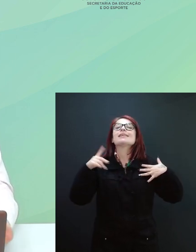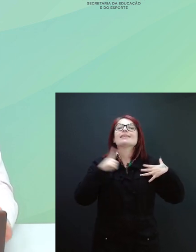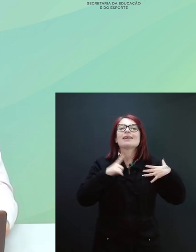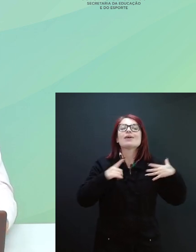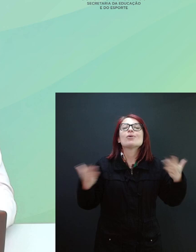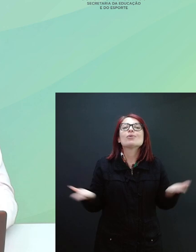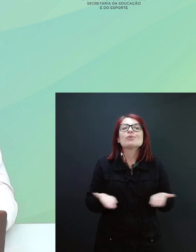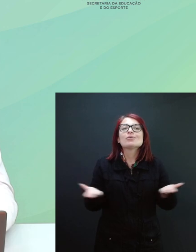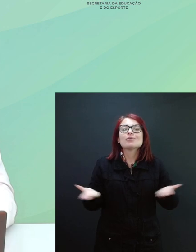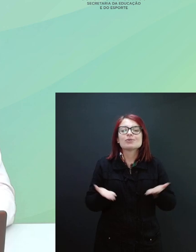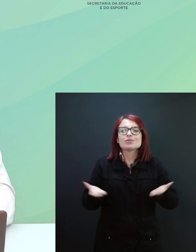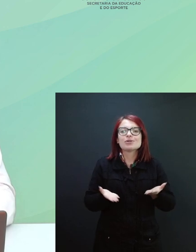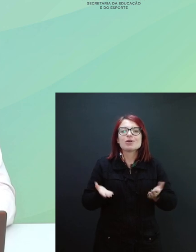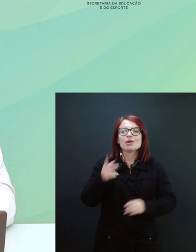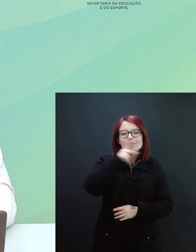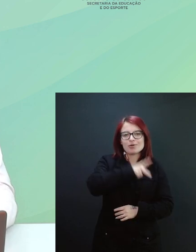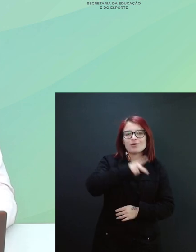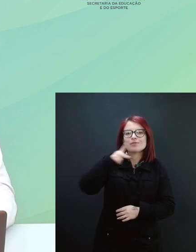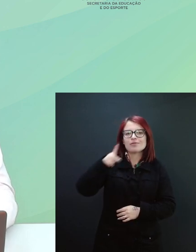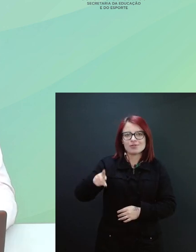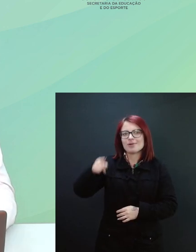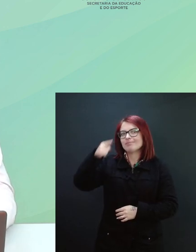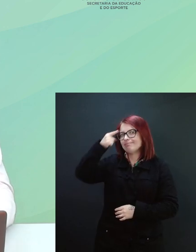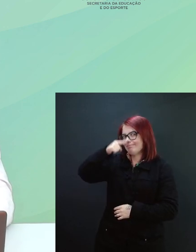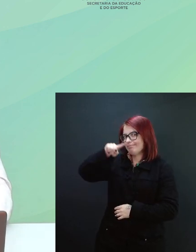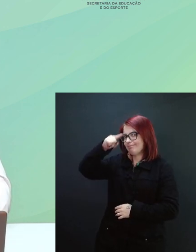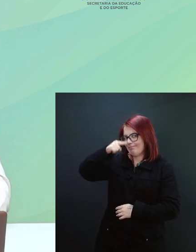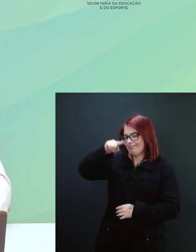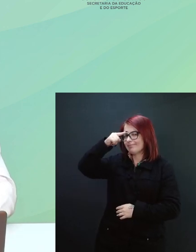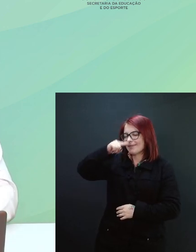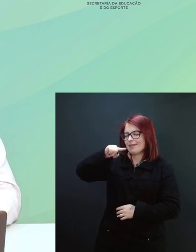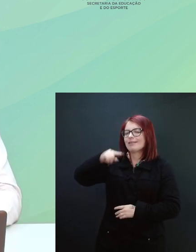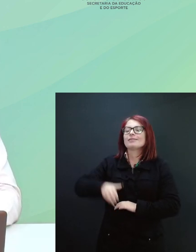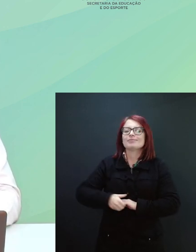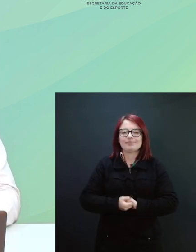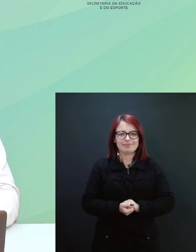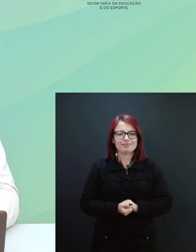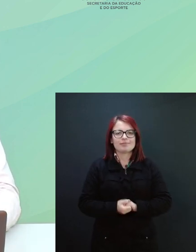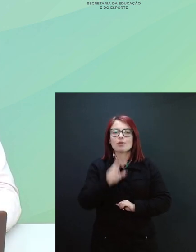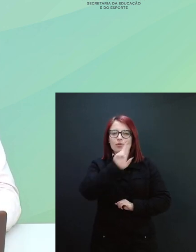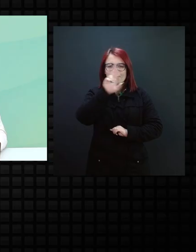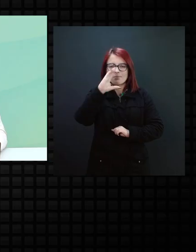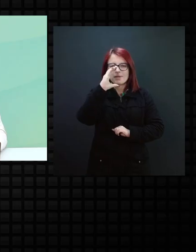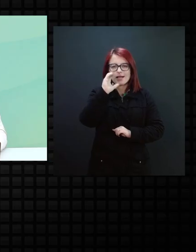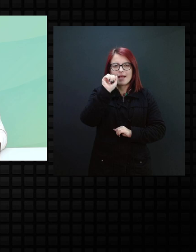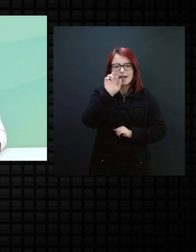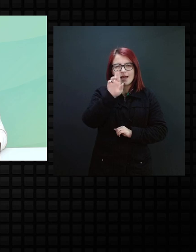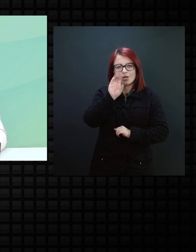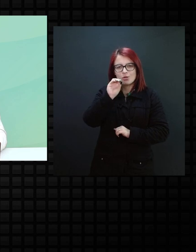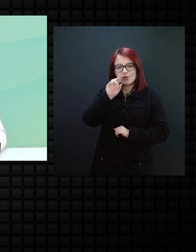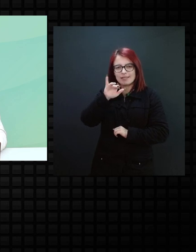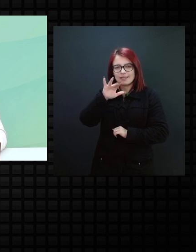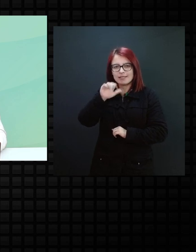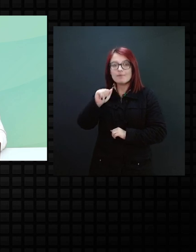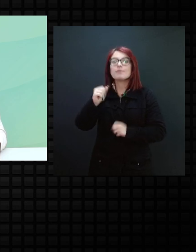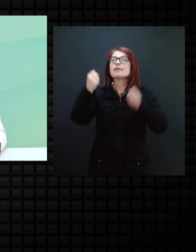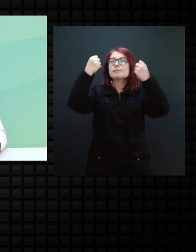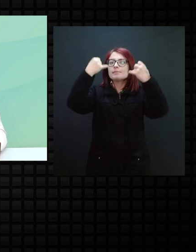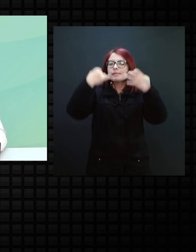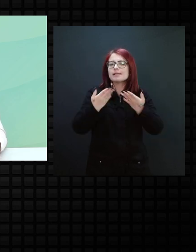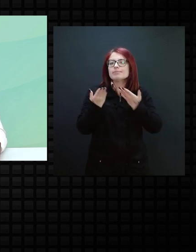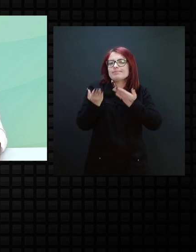a professora Carolina Guerreiro Leme, trazendo essa temática.